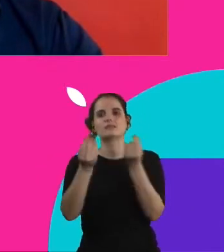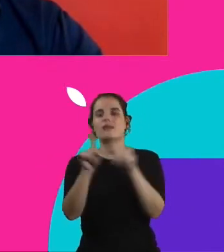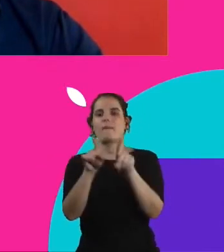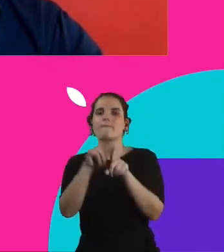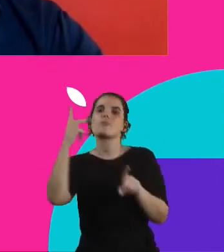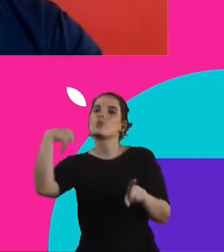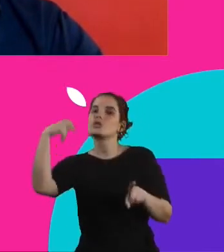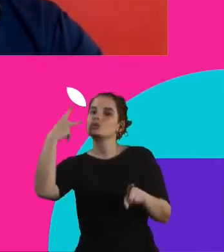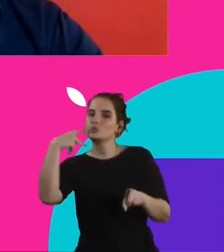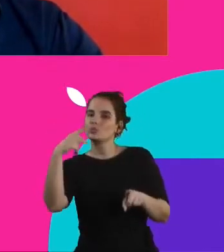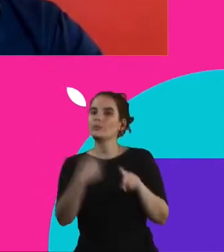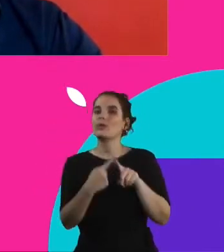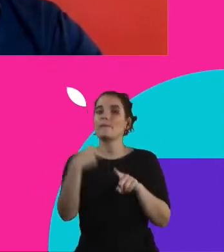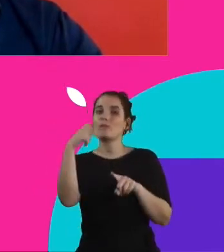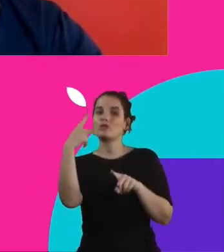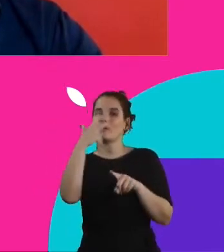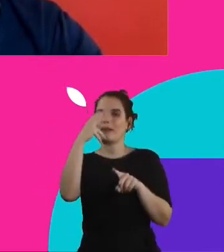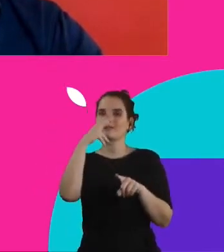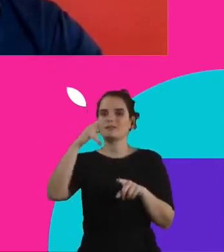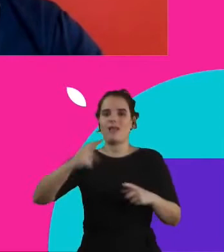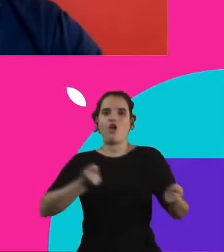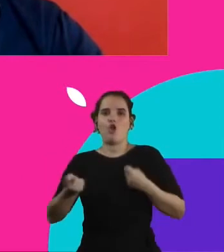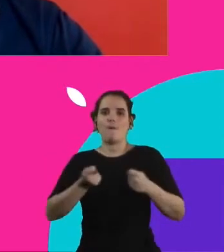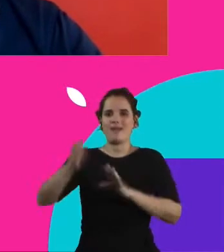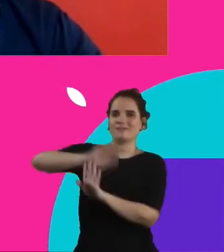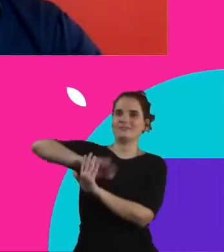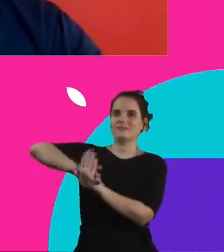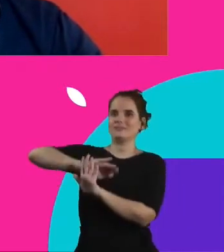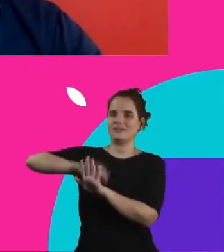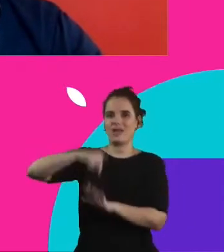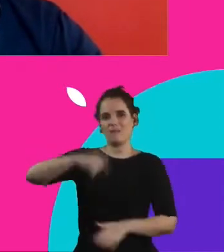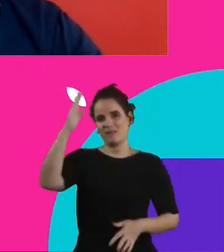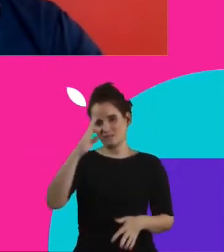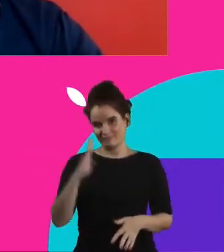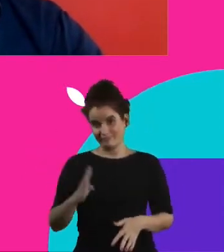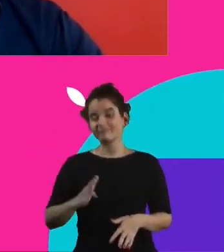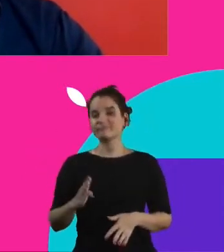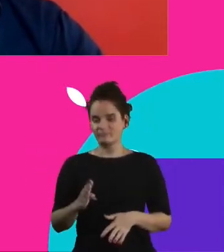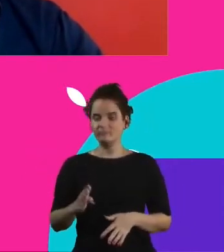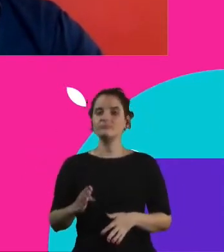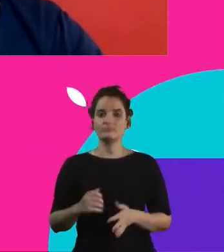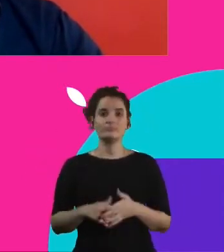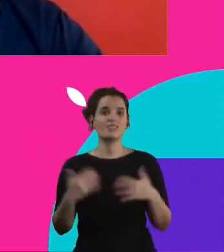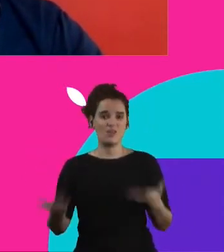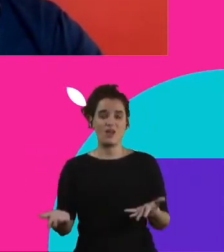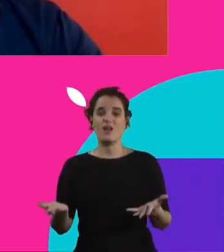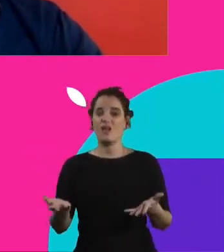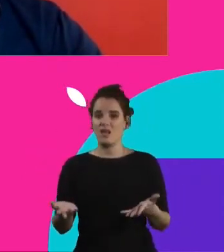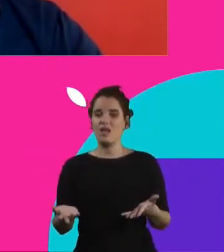políticos, Porque hoje a política, ela rege a economia, né? Dentro aí do Brasil. Então, é uma questão, assim, muito